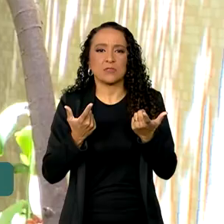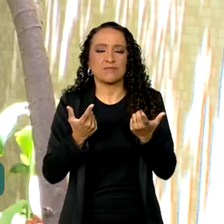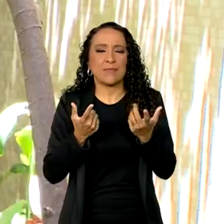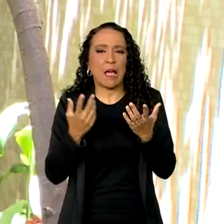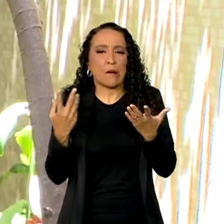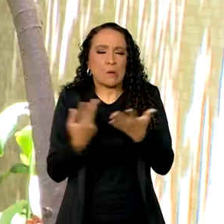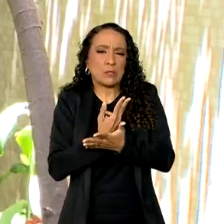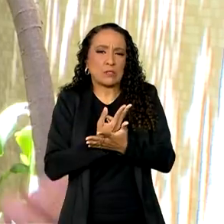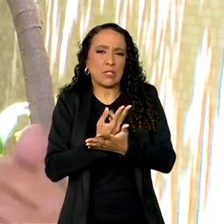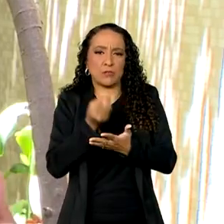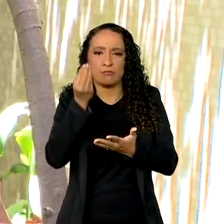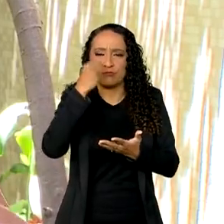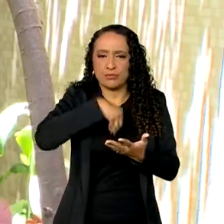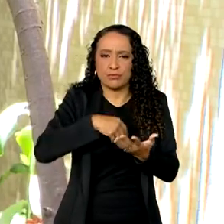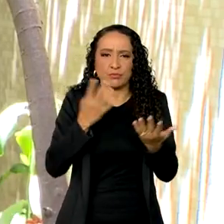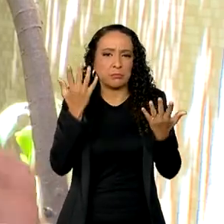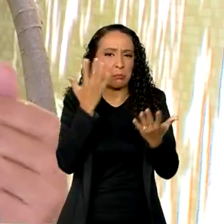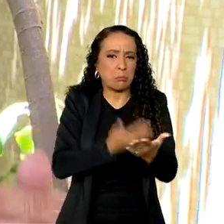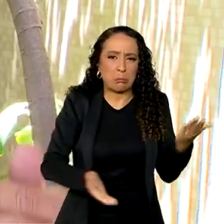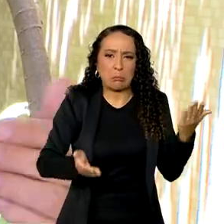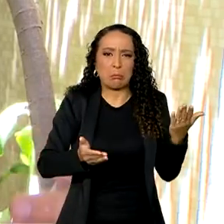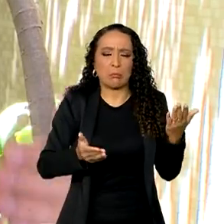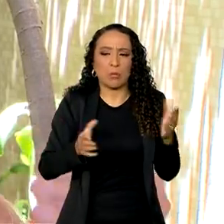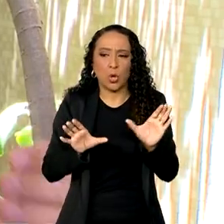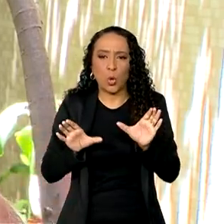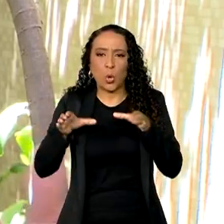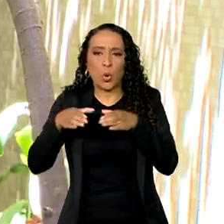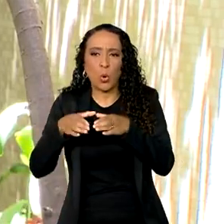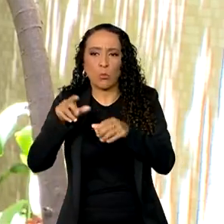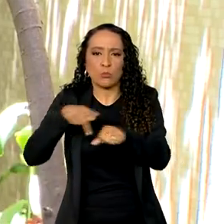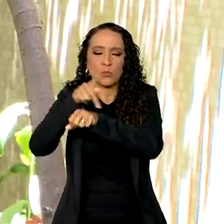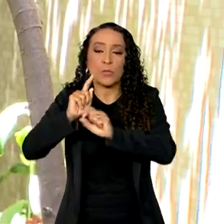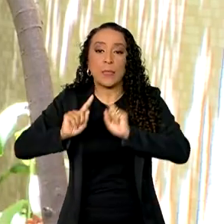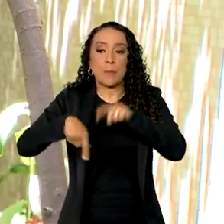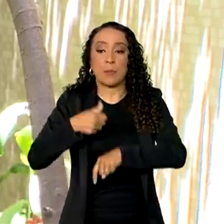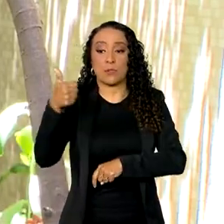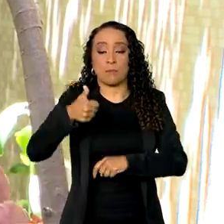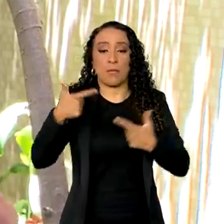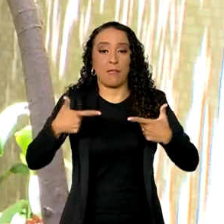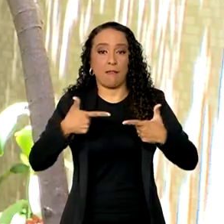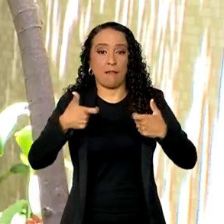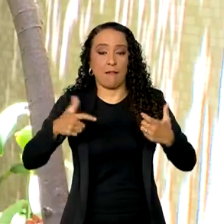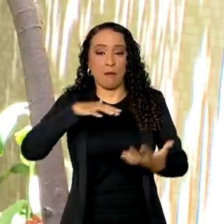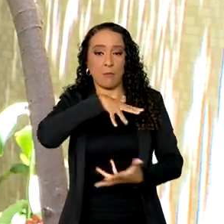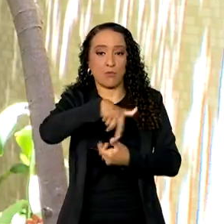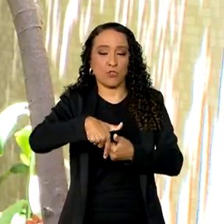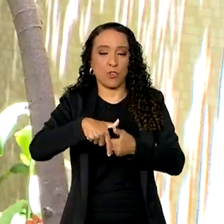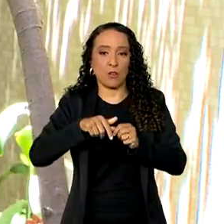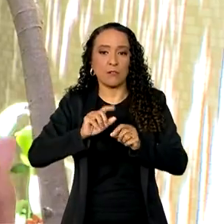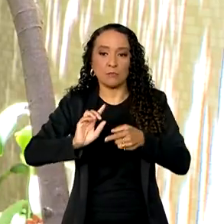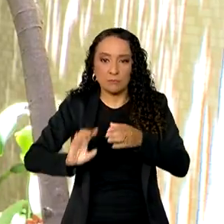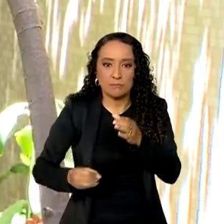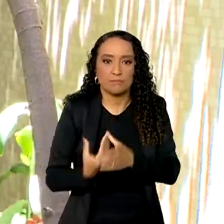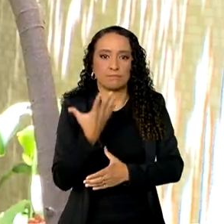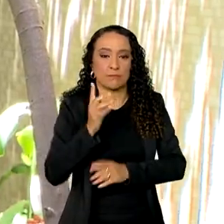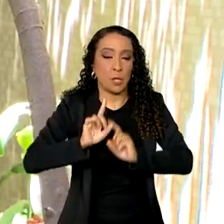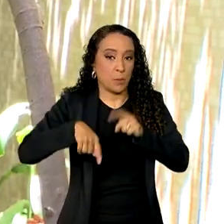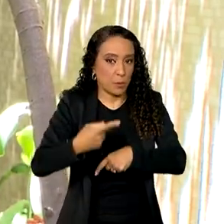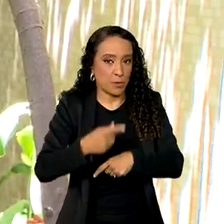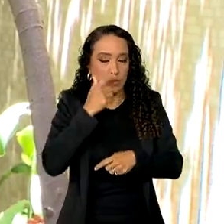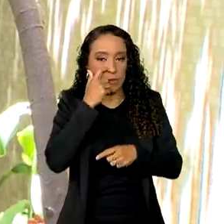fracassado, que foi a Liga das Nações após a Primeira Guerra Mundial, quando a comunidade internacional também